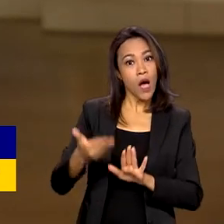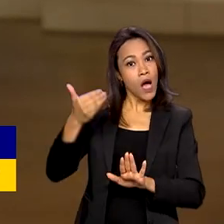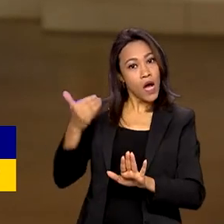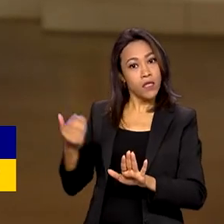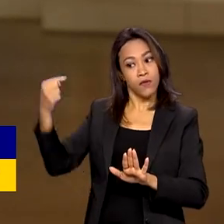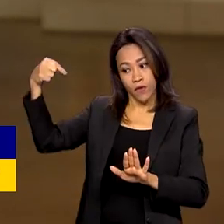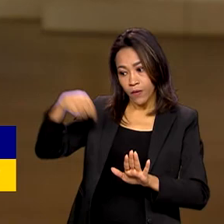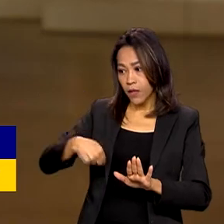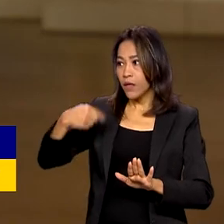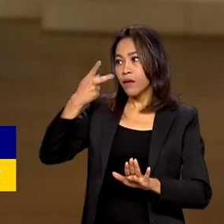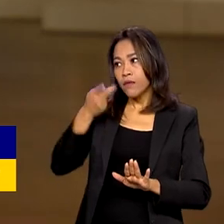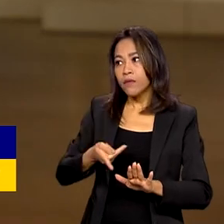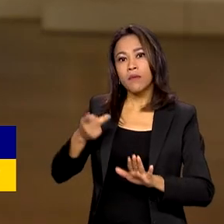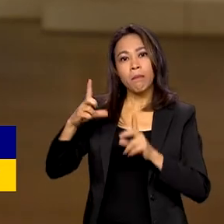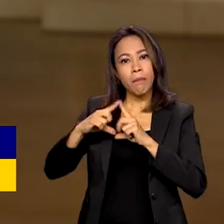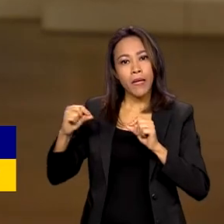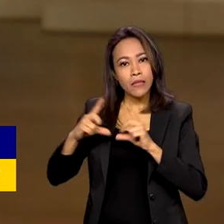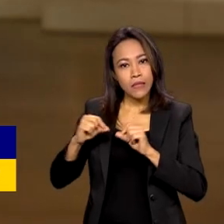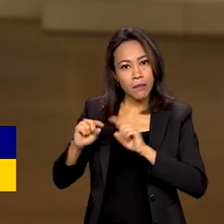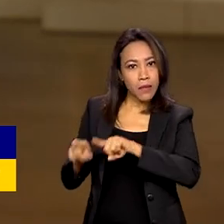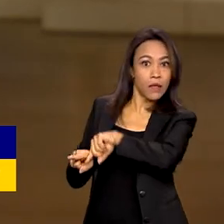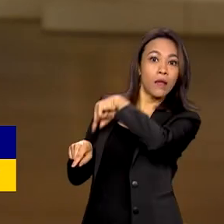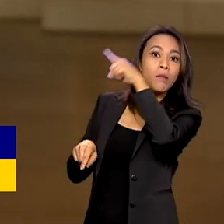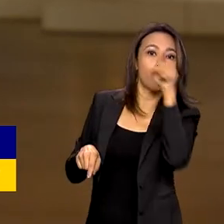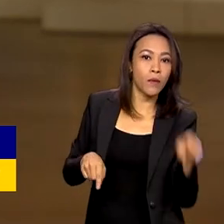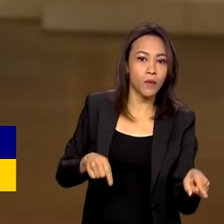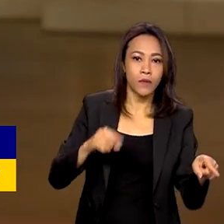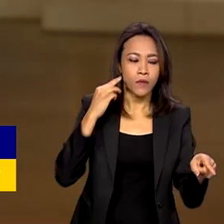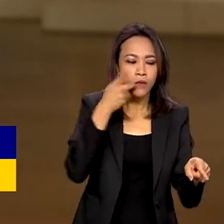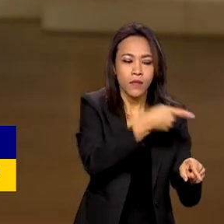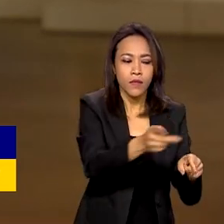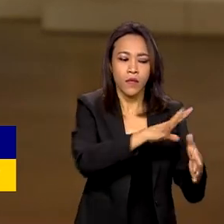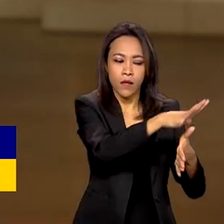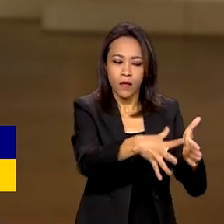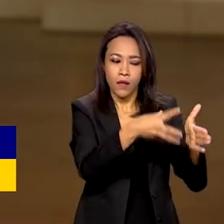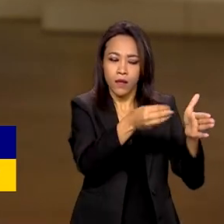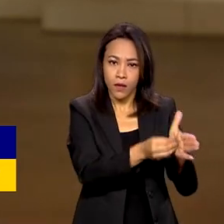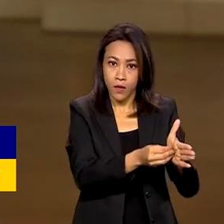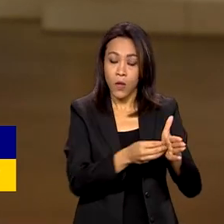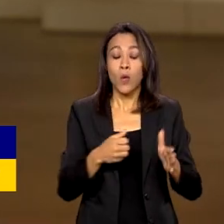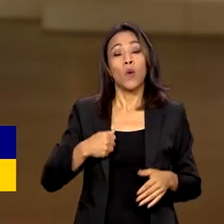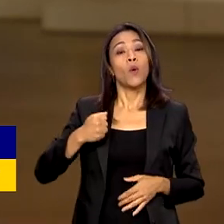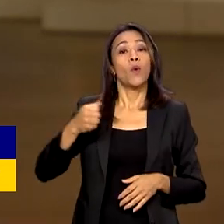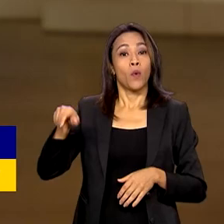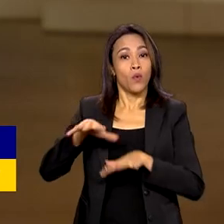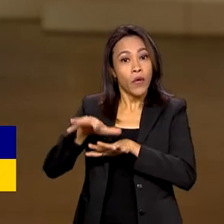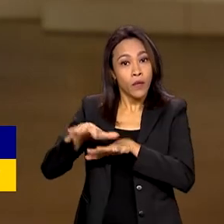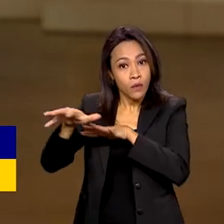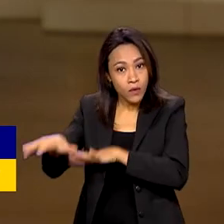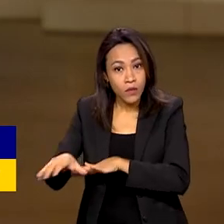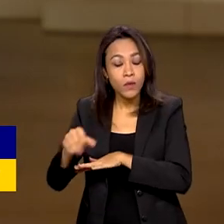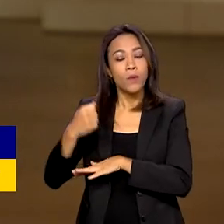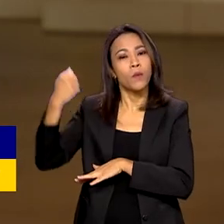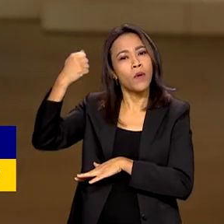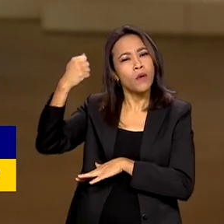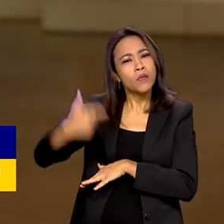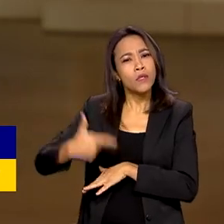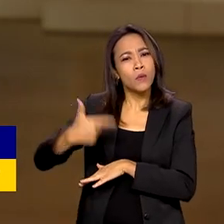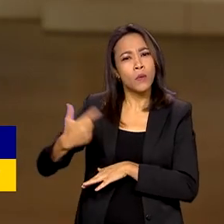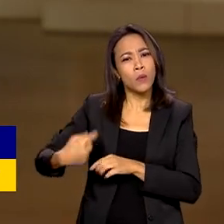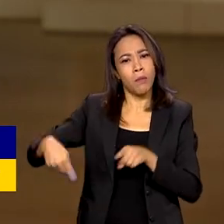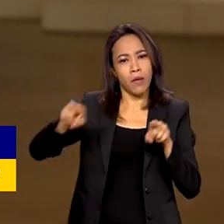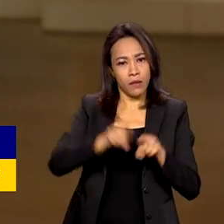Itamaraty, em Brasília. O Reino Unido é o segundo maior parceiro do Brasil quando se trata de ciência e tecnologia,